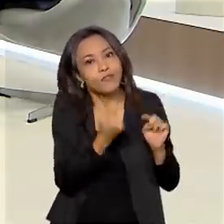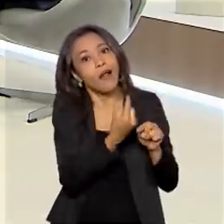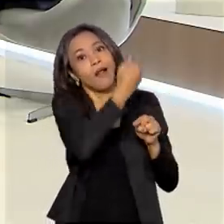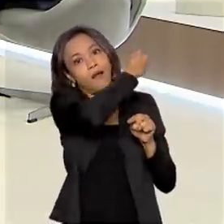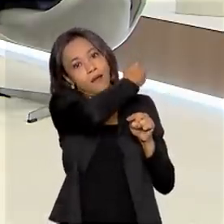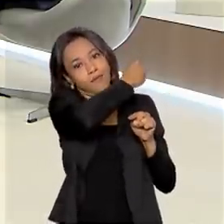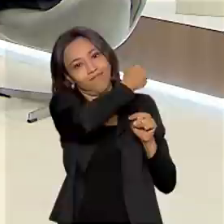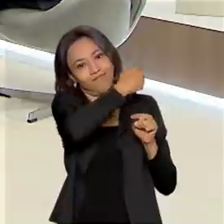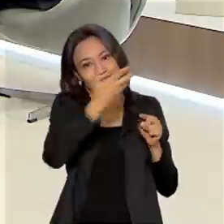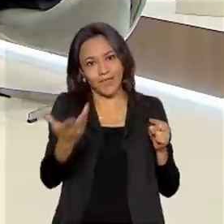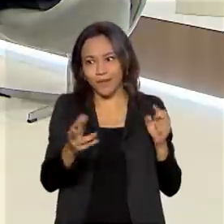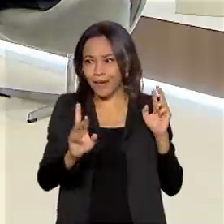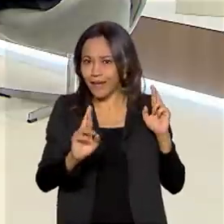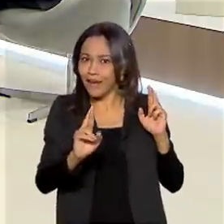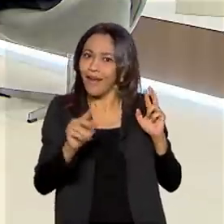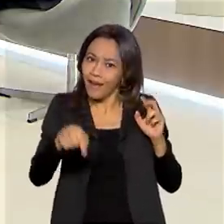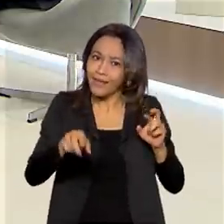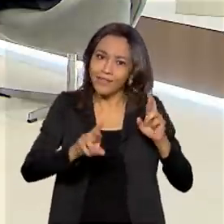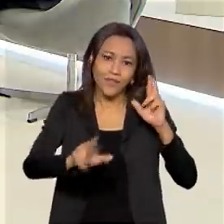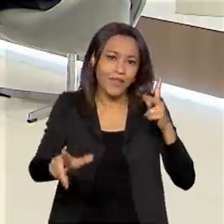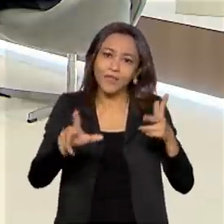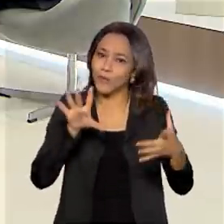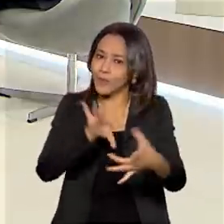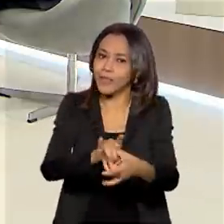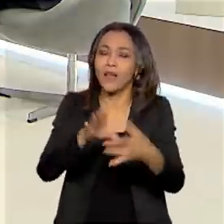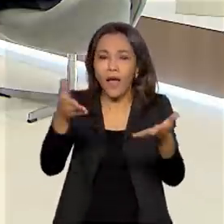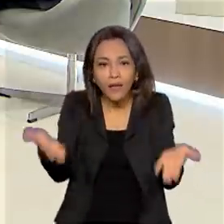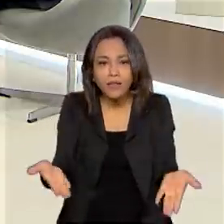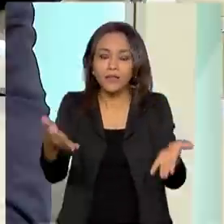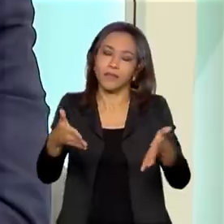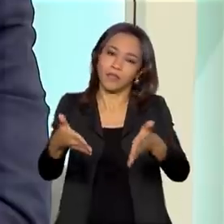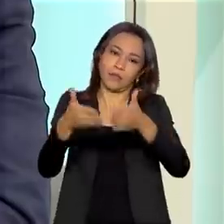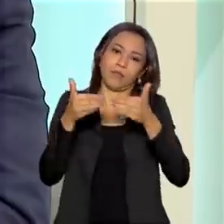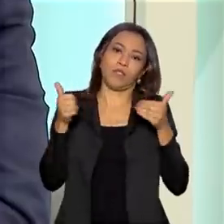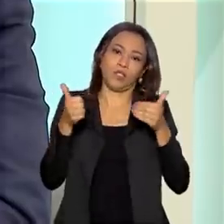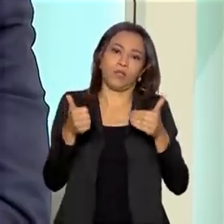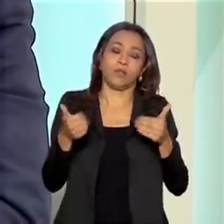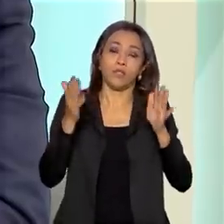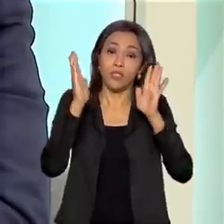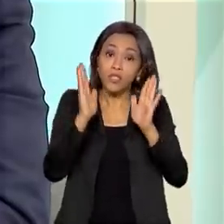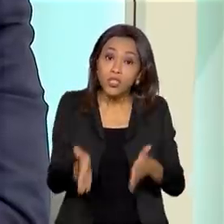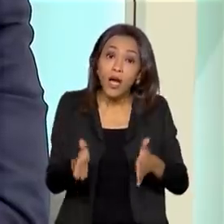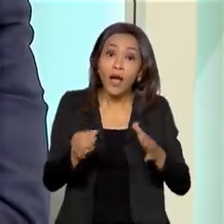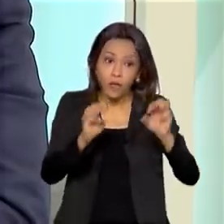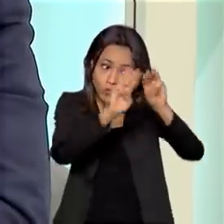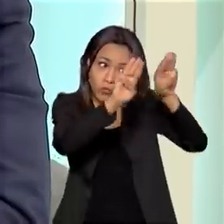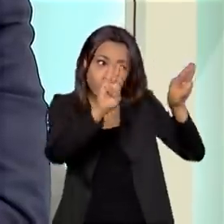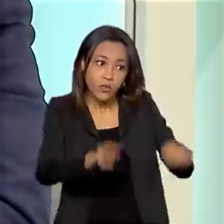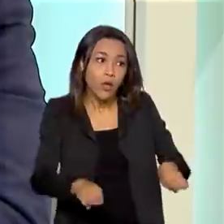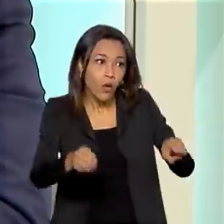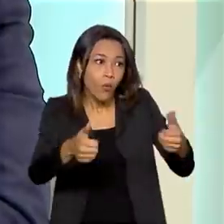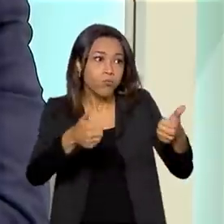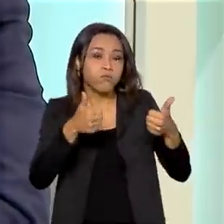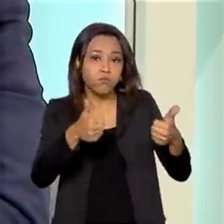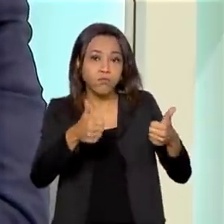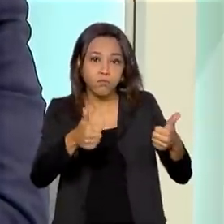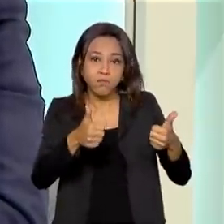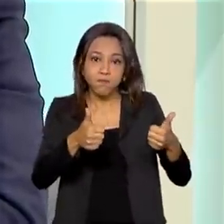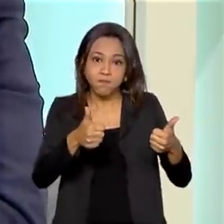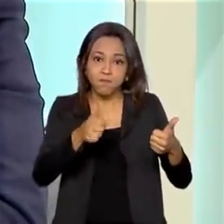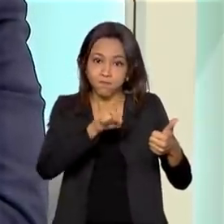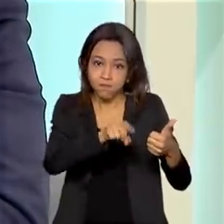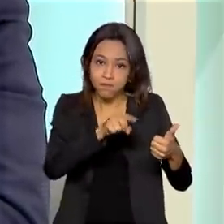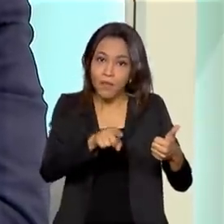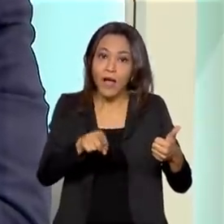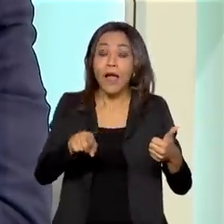Então, isso que está se pleiteando. Está se pleiteando que aquilo que já é musealizado, não aquilo que é passível